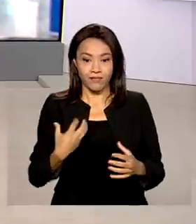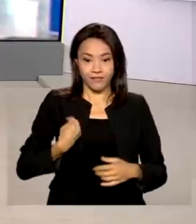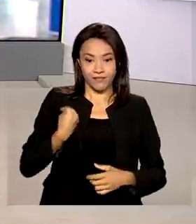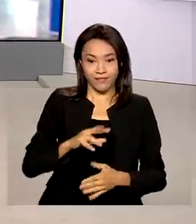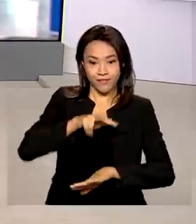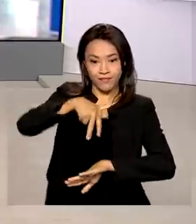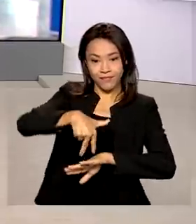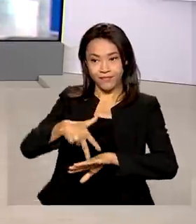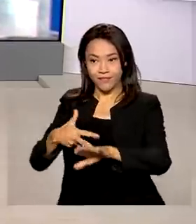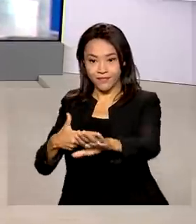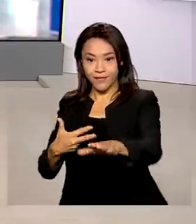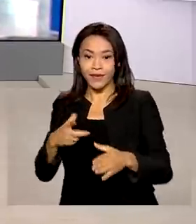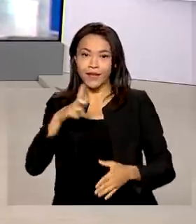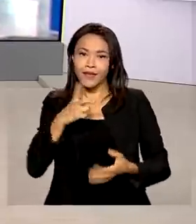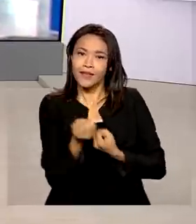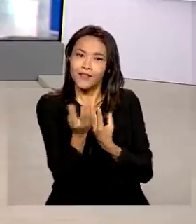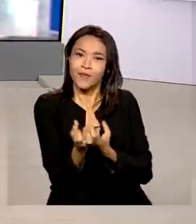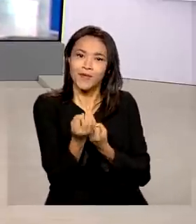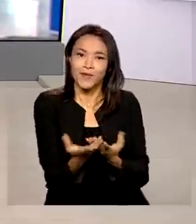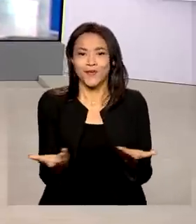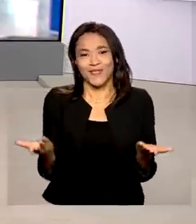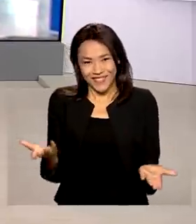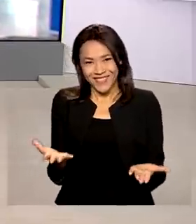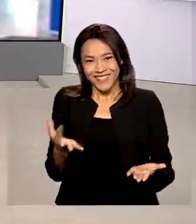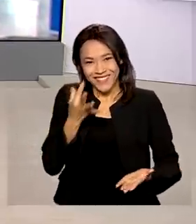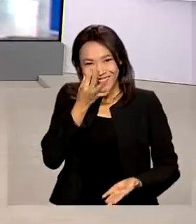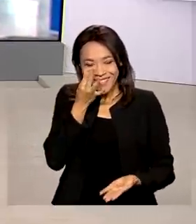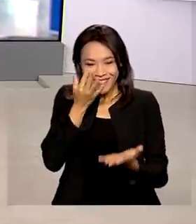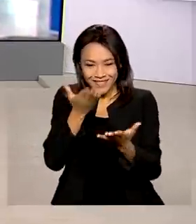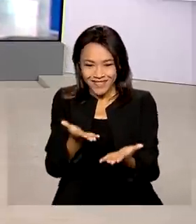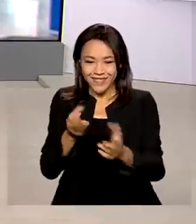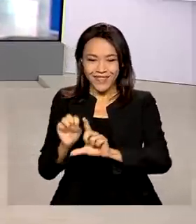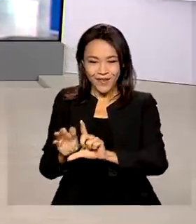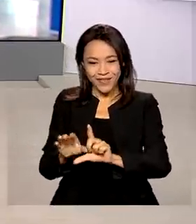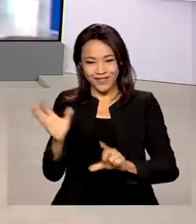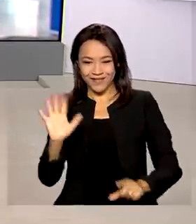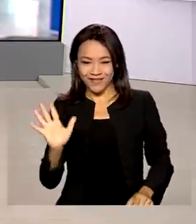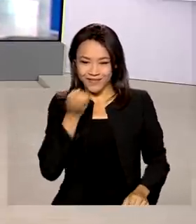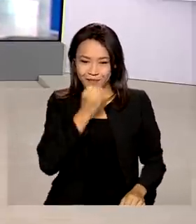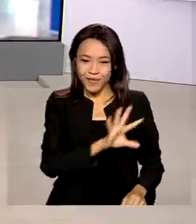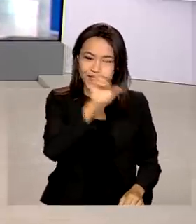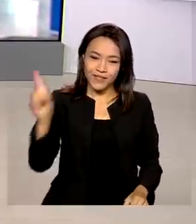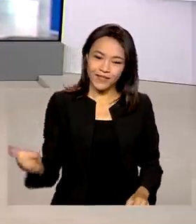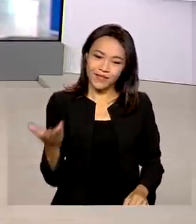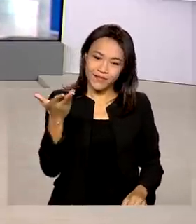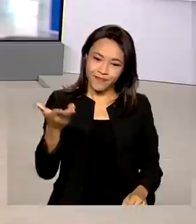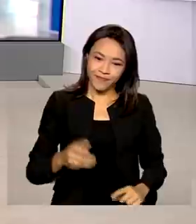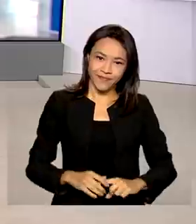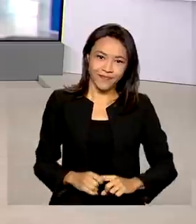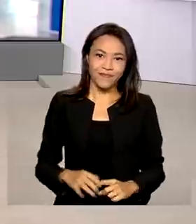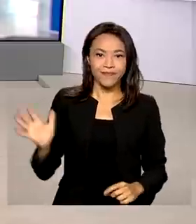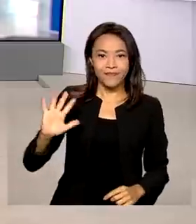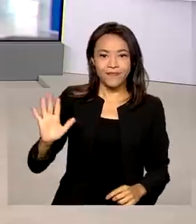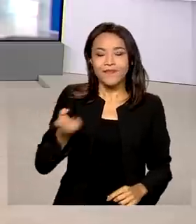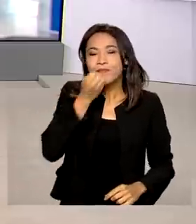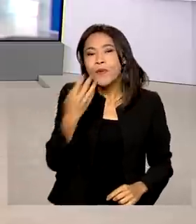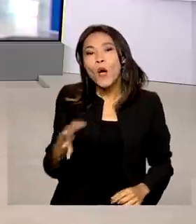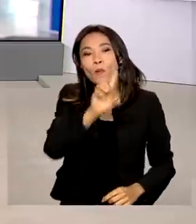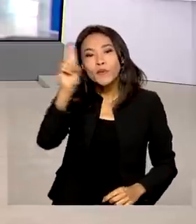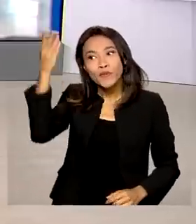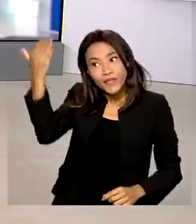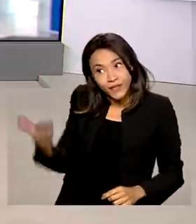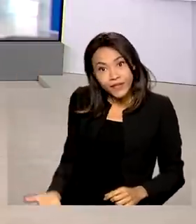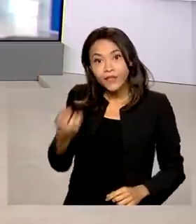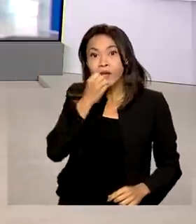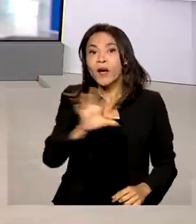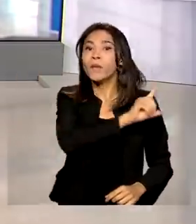Glauco de Queiroz, que traz as informações ao vivo para a gente. Glauco, bom dia para você! Bom dia, Natália, e bom dia a